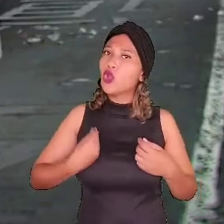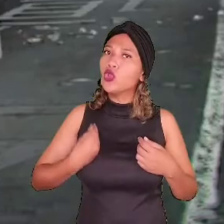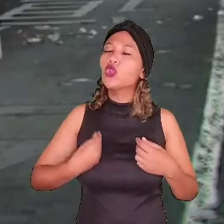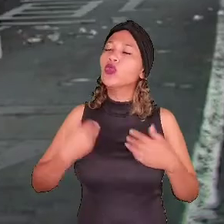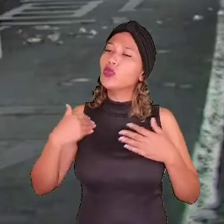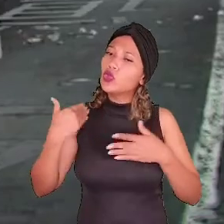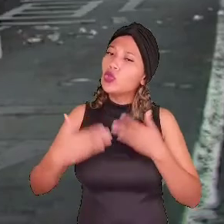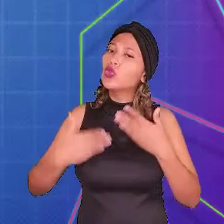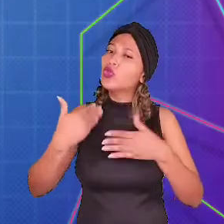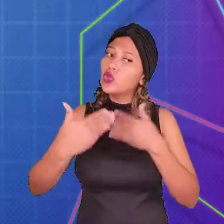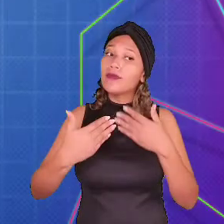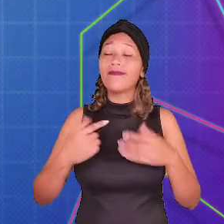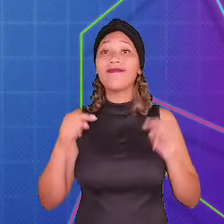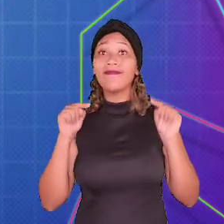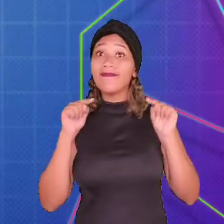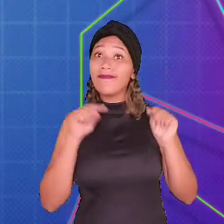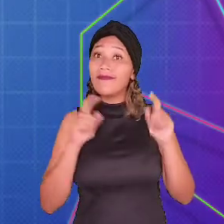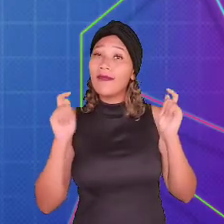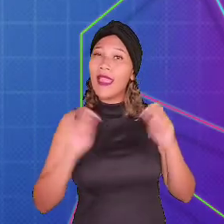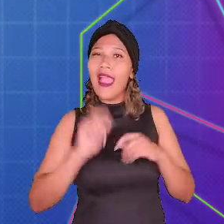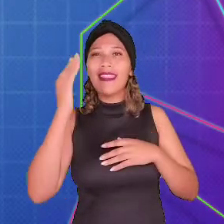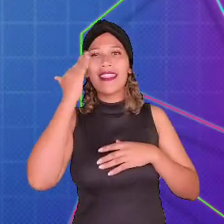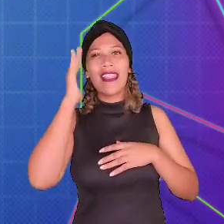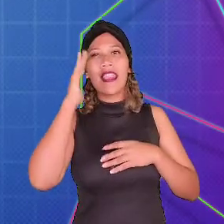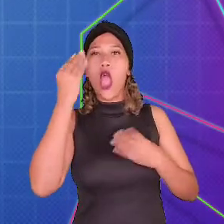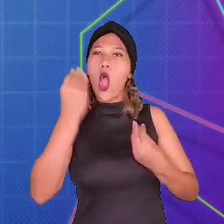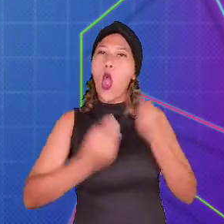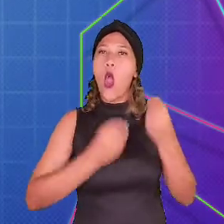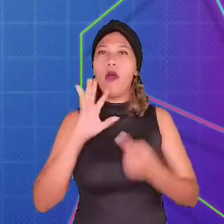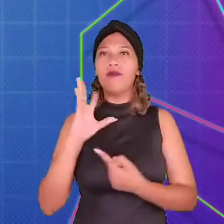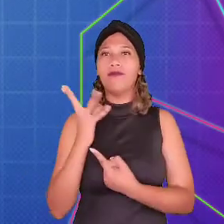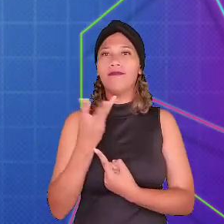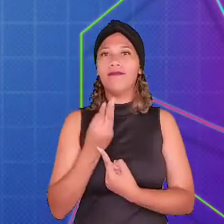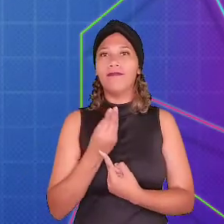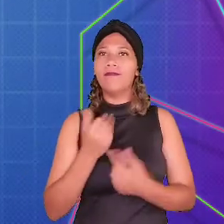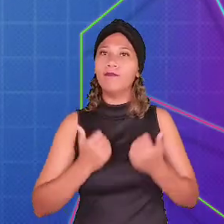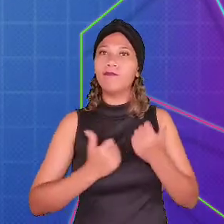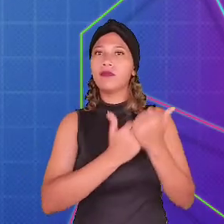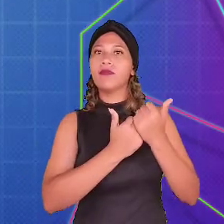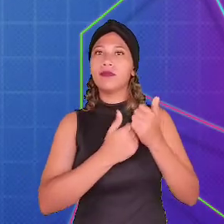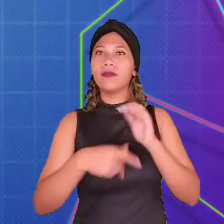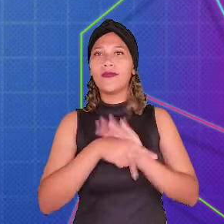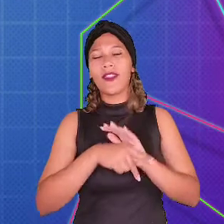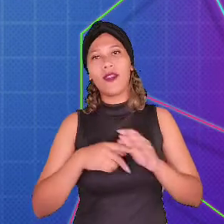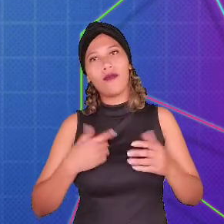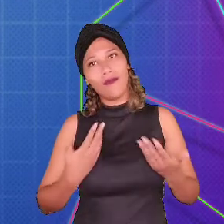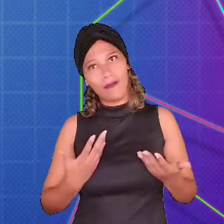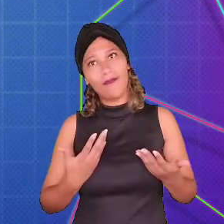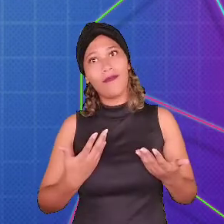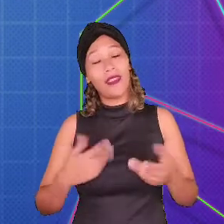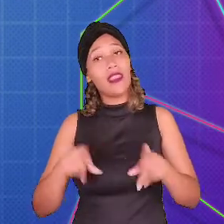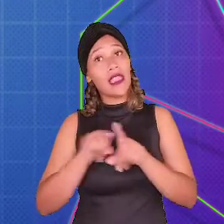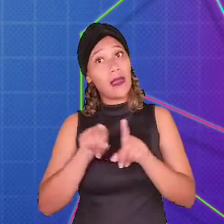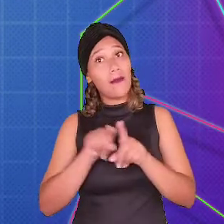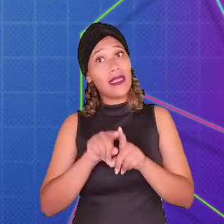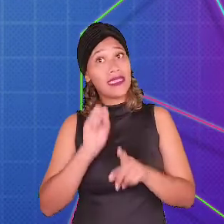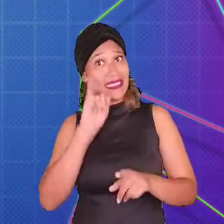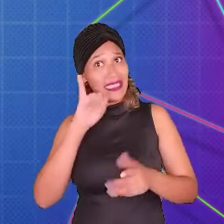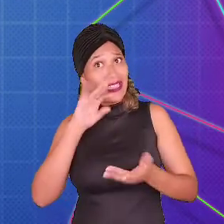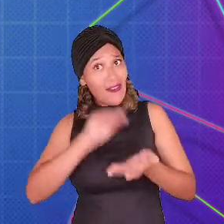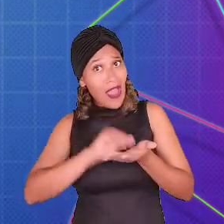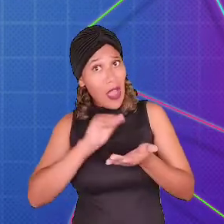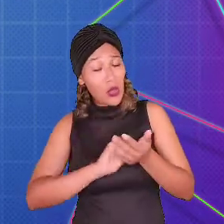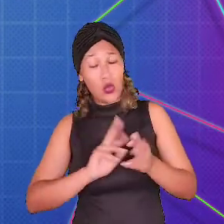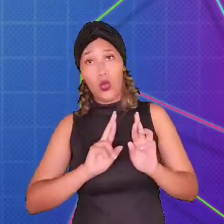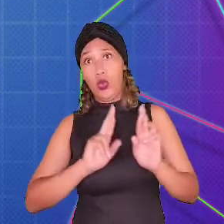sobrevivendo nele. Dessa forma, é possível entender como a arte contribui para a construção do jogo e como ela faz diferença